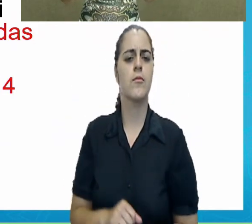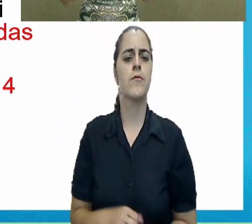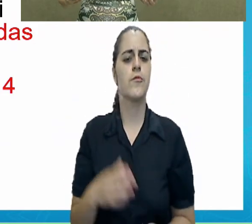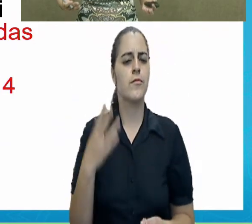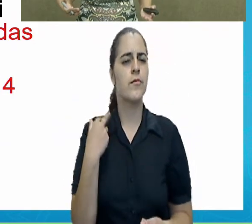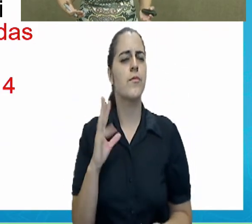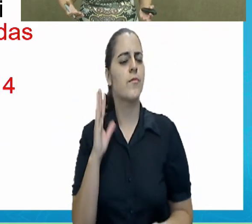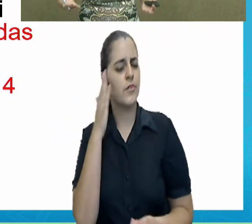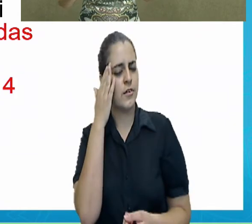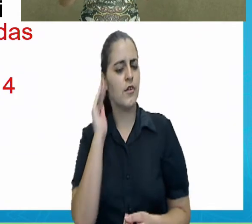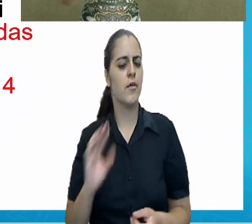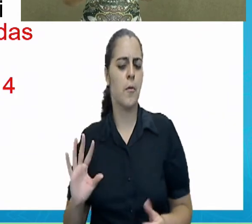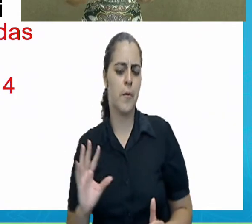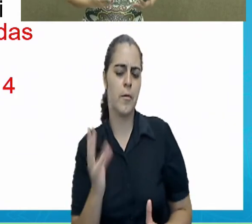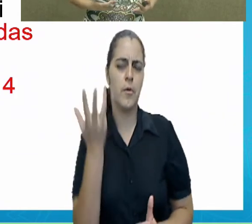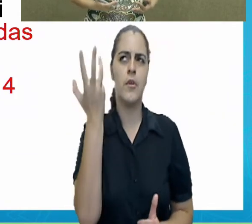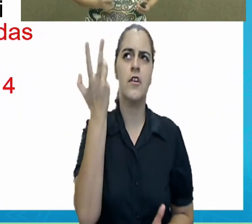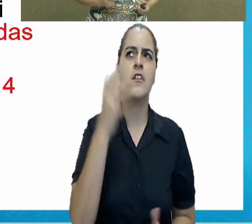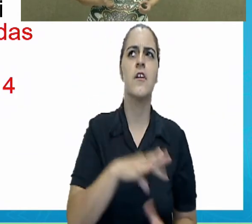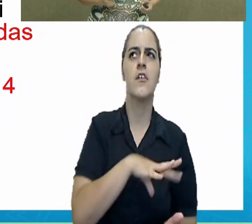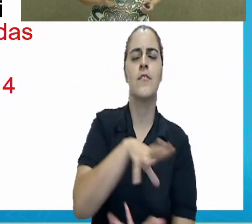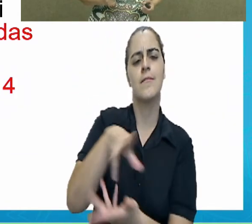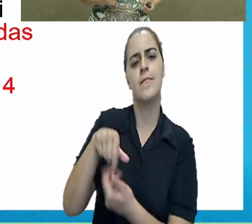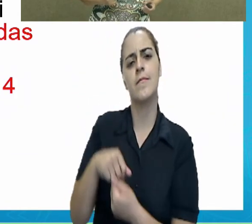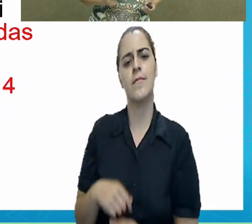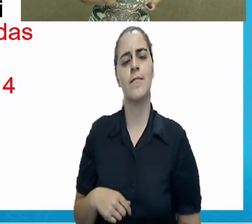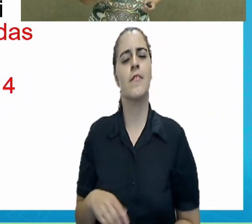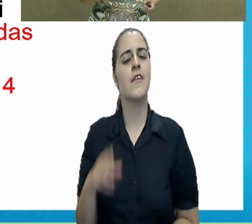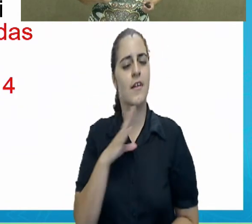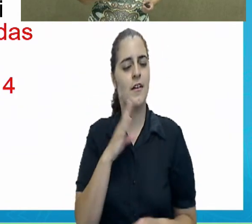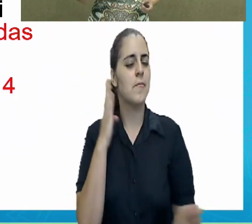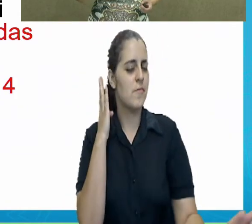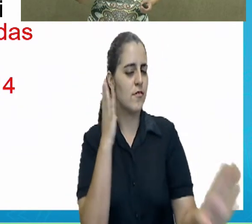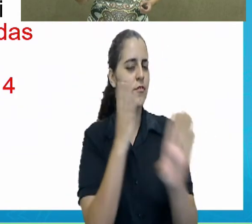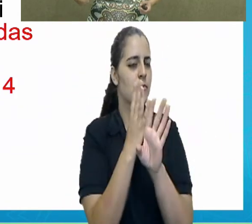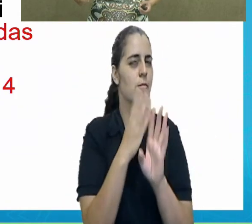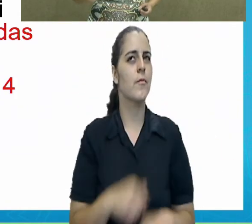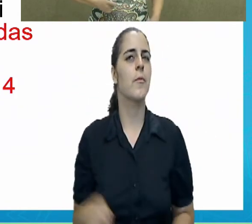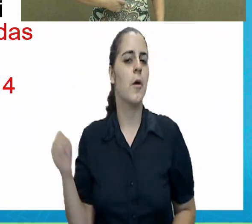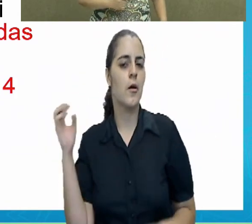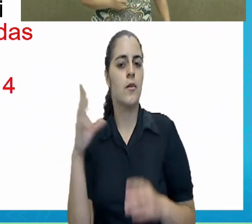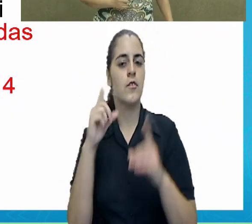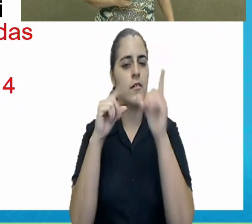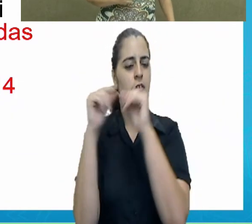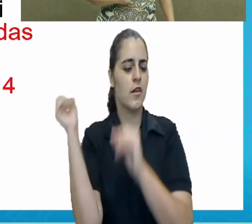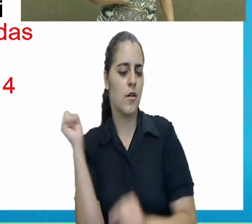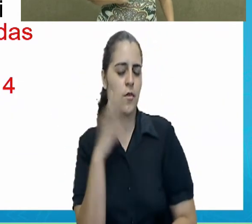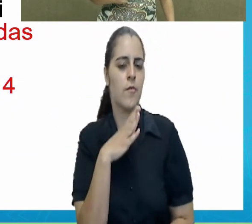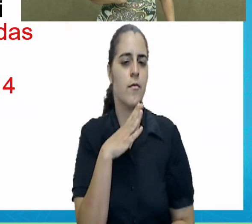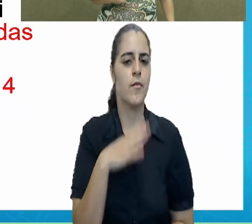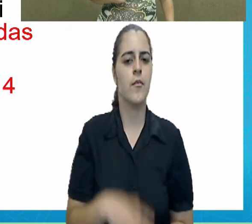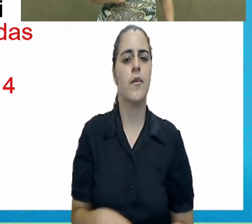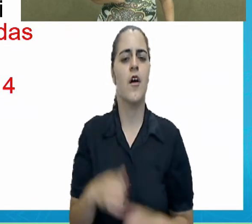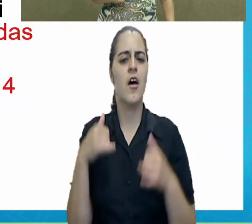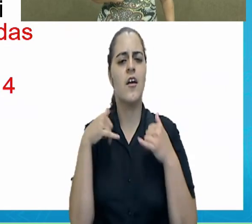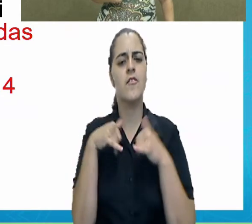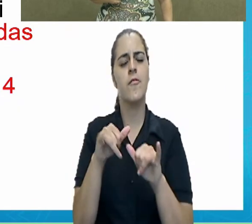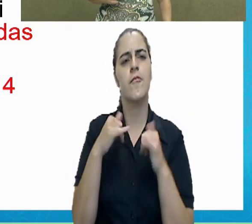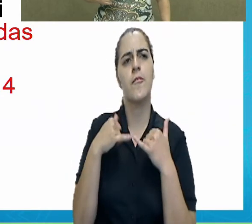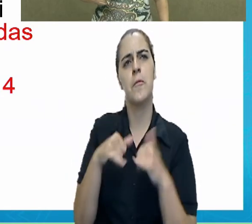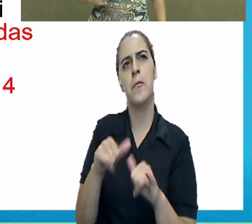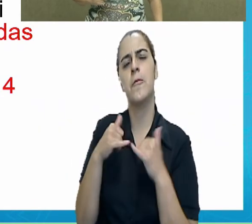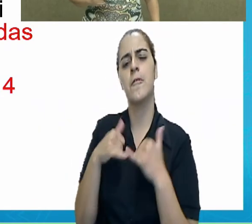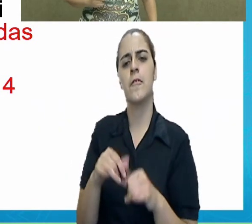tudo que pertence. E ela também já tinha descoberto uma supernova. As notícias são